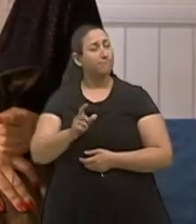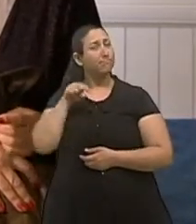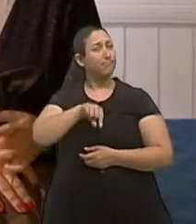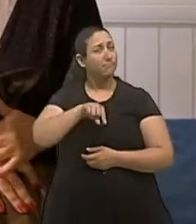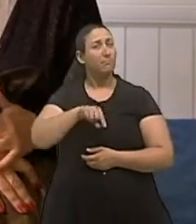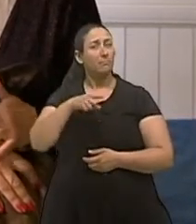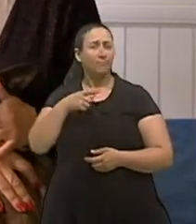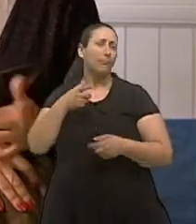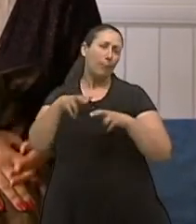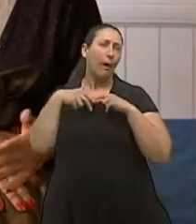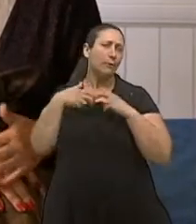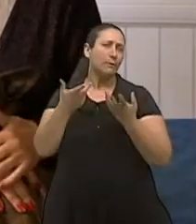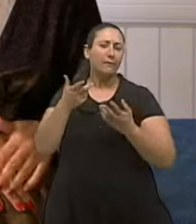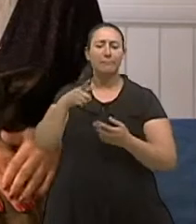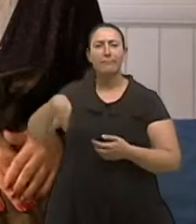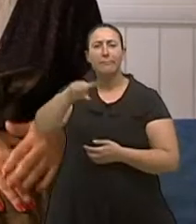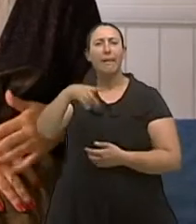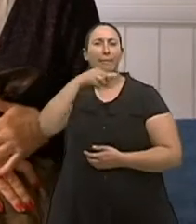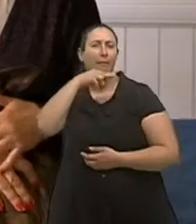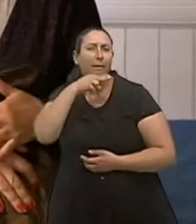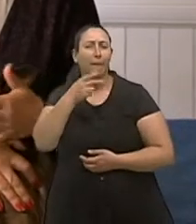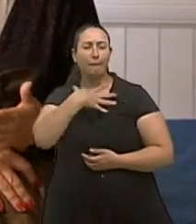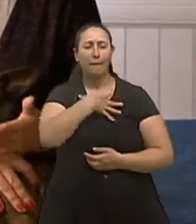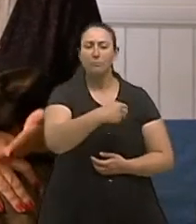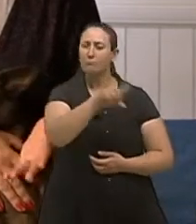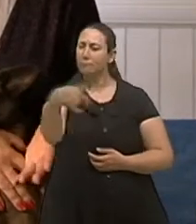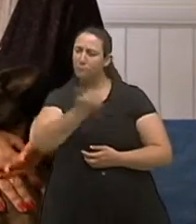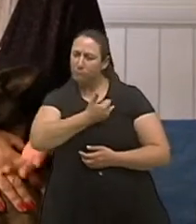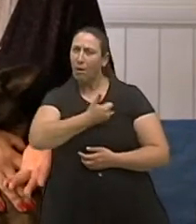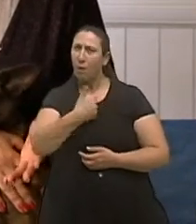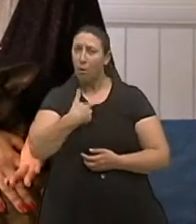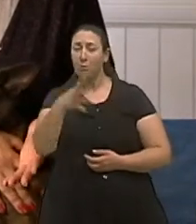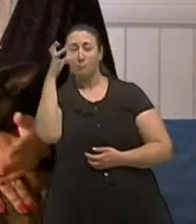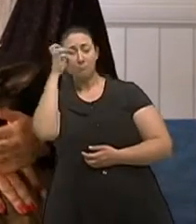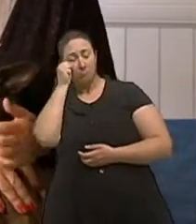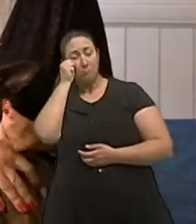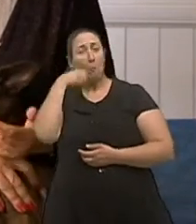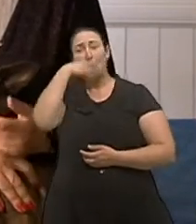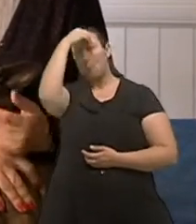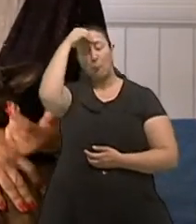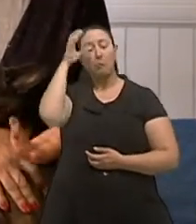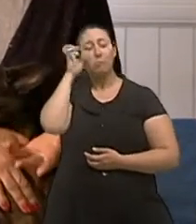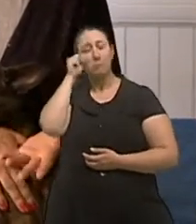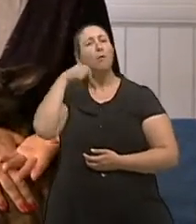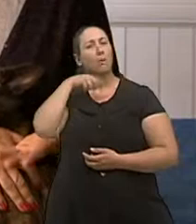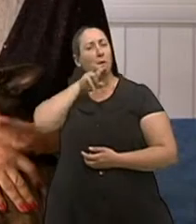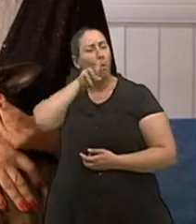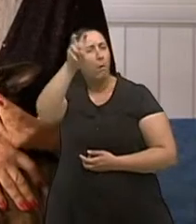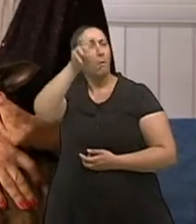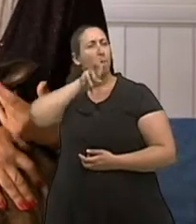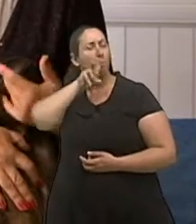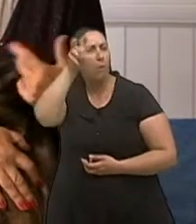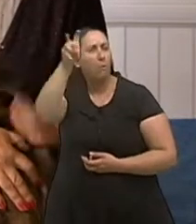também às queixas dos netos e filhos, que me relatavam que durante a noite eu estava roncando muito